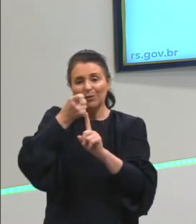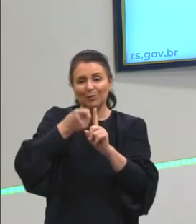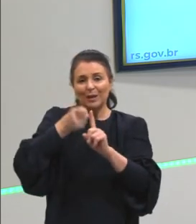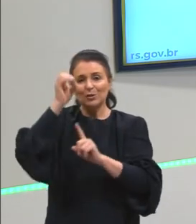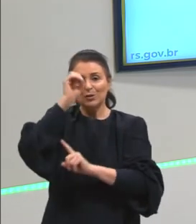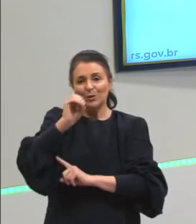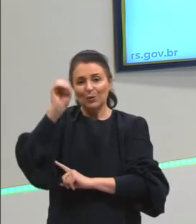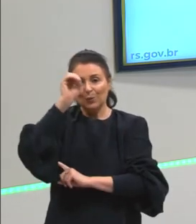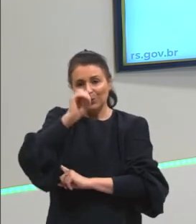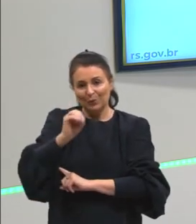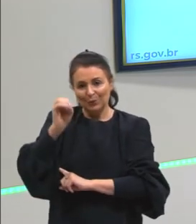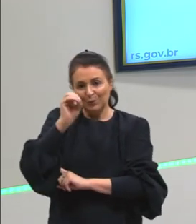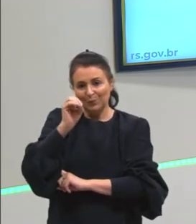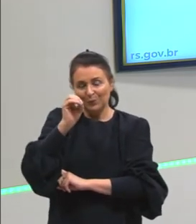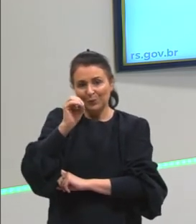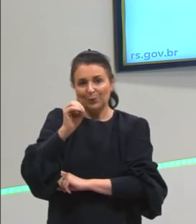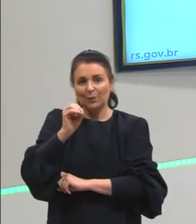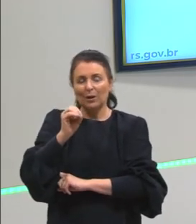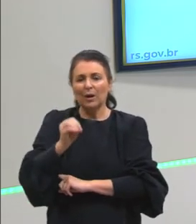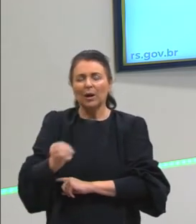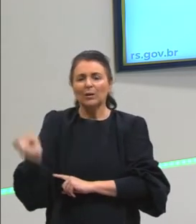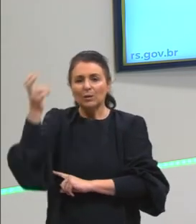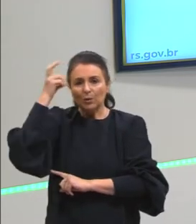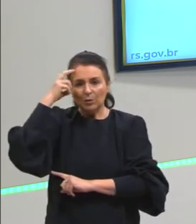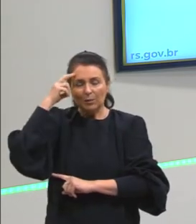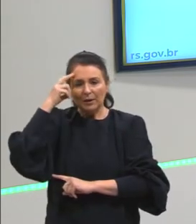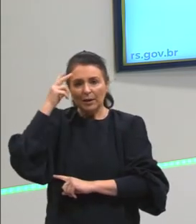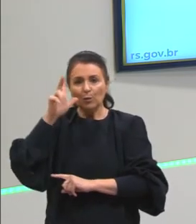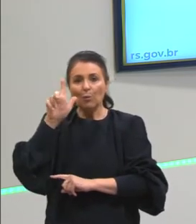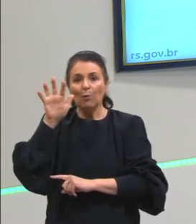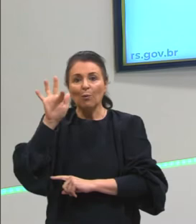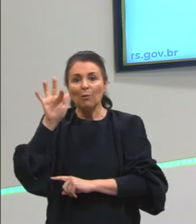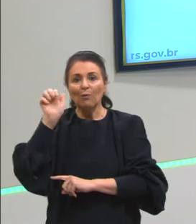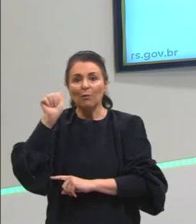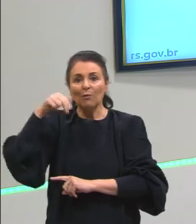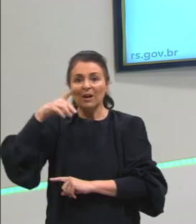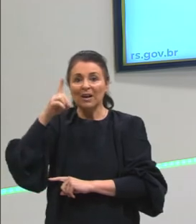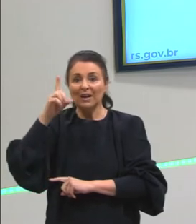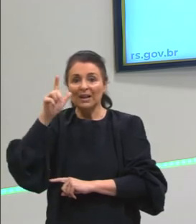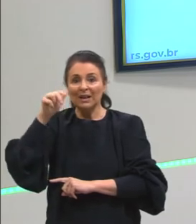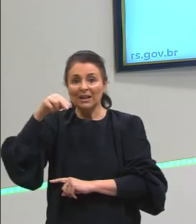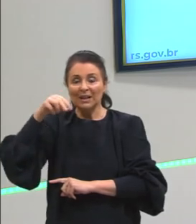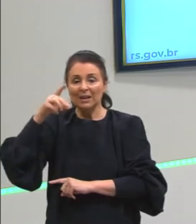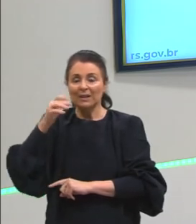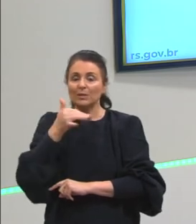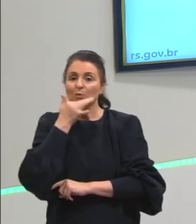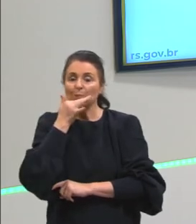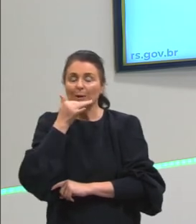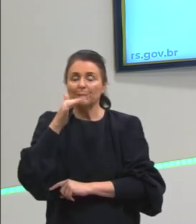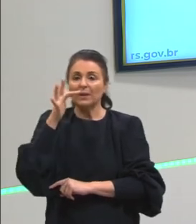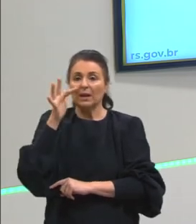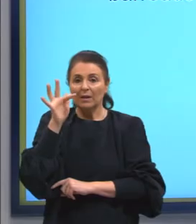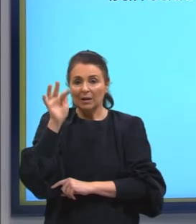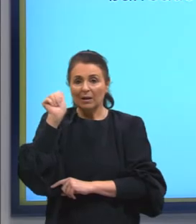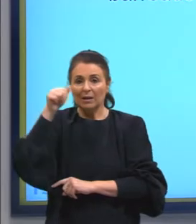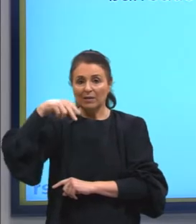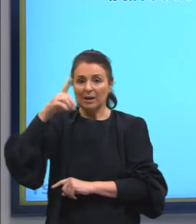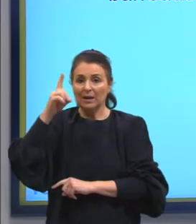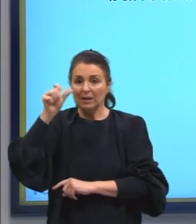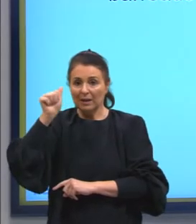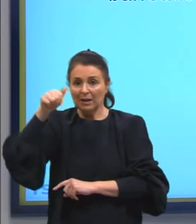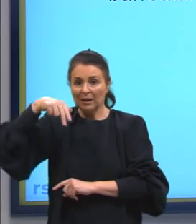só a nossa cultura também, o fandango, os fandangos é uma influência portuguesa,